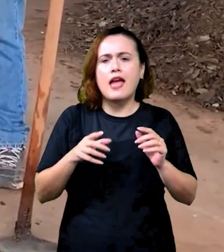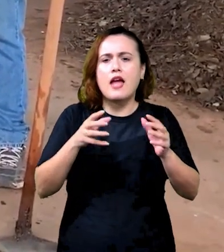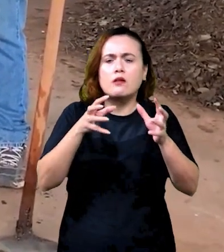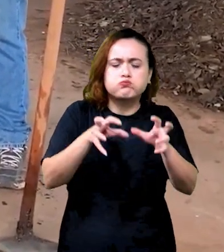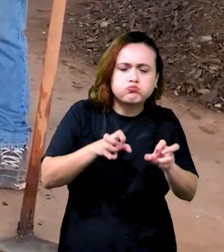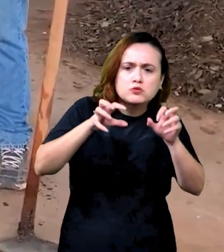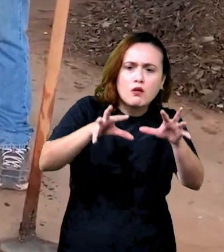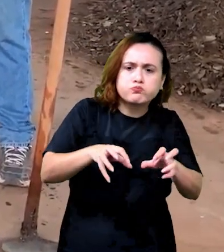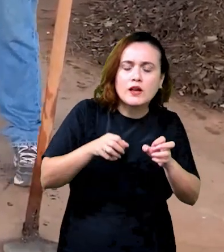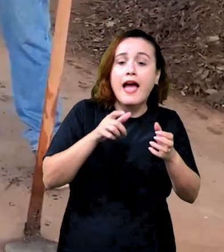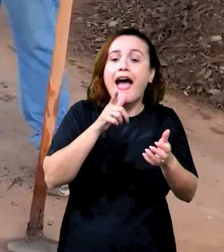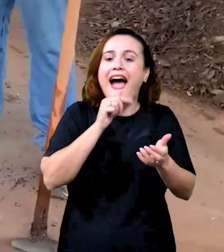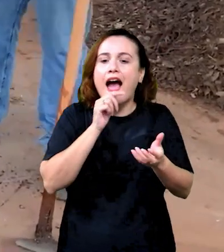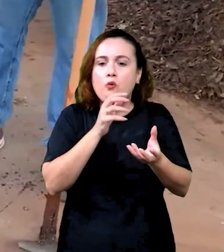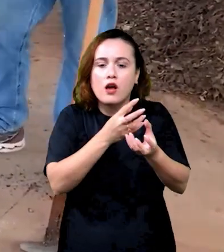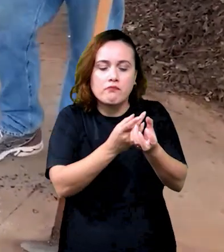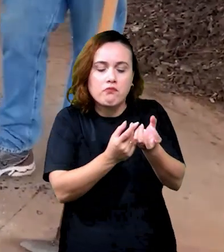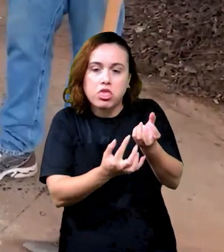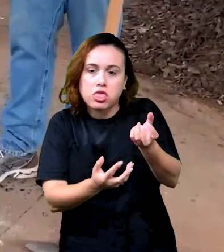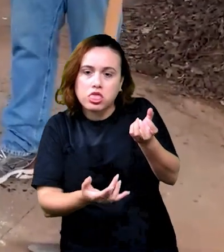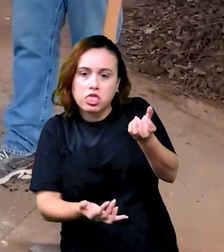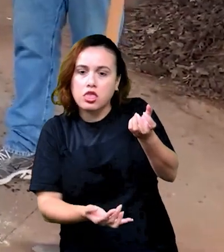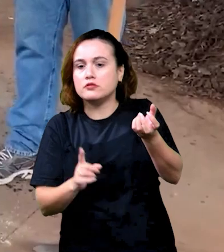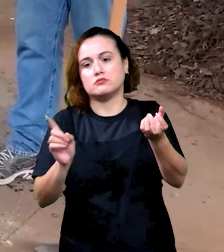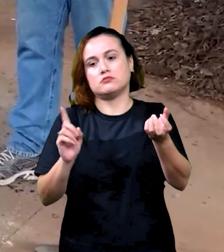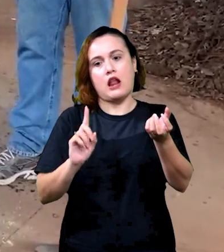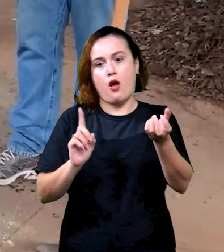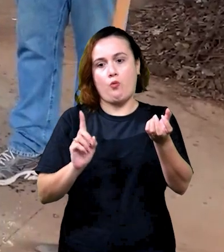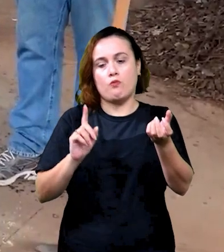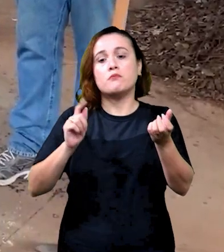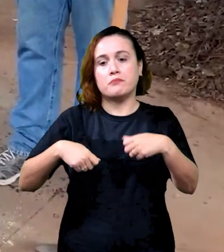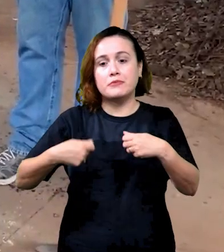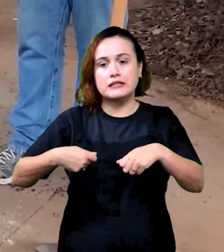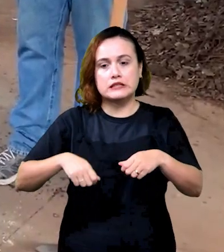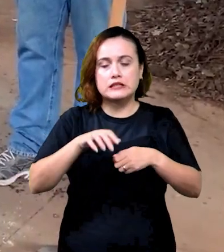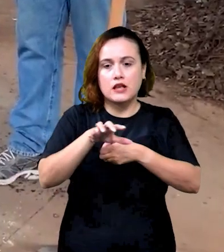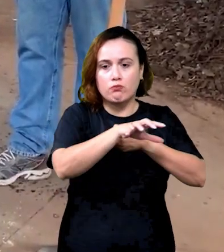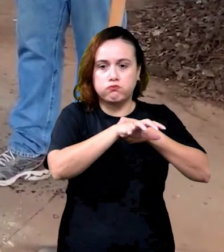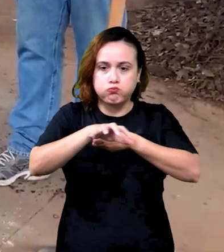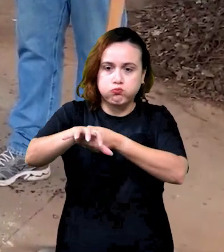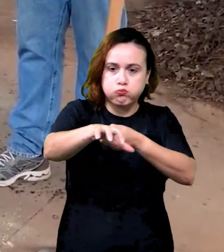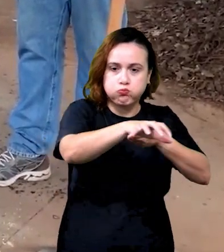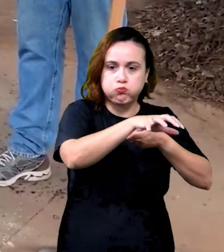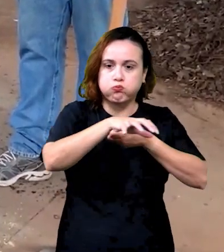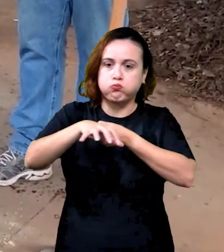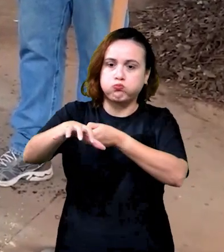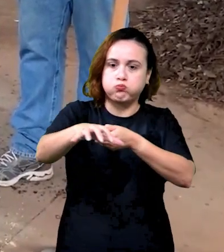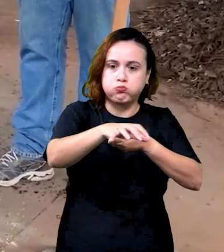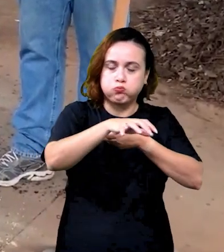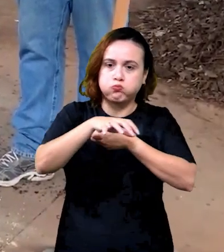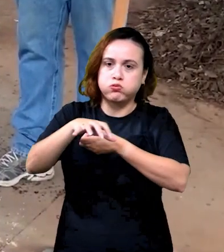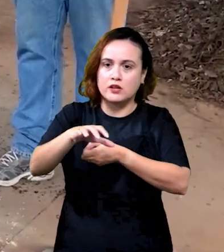em que a água não pode escorrer pela mão. Então, a gente vai umedecer esse composto do bocacho